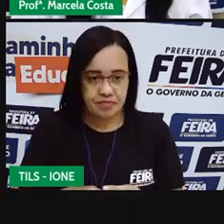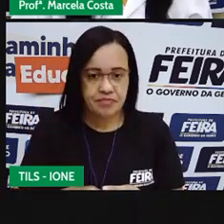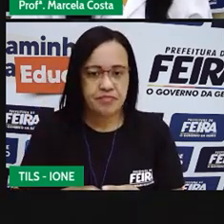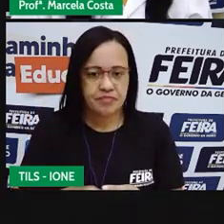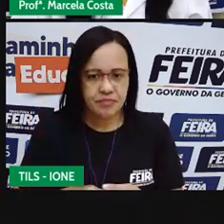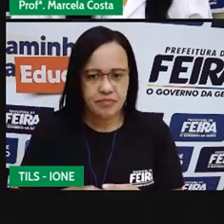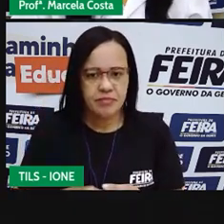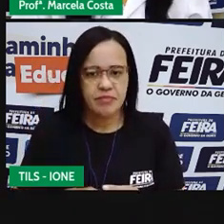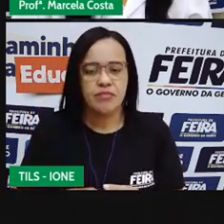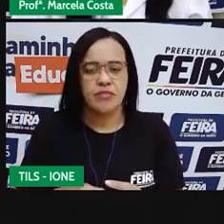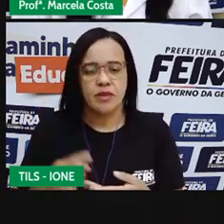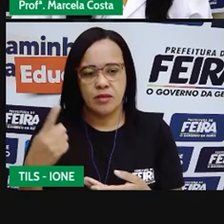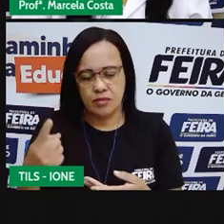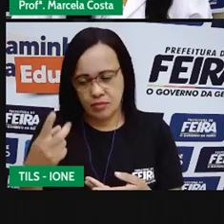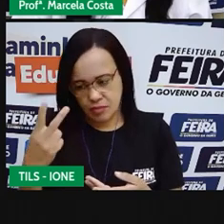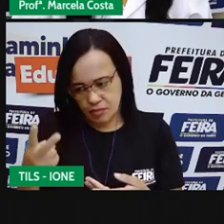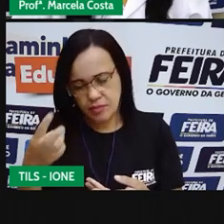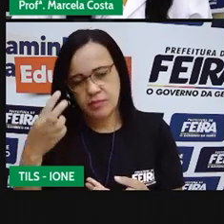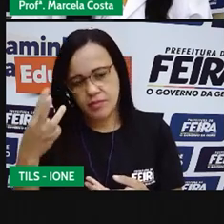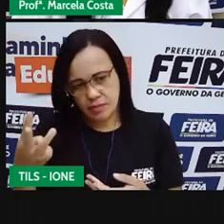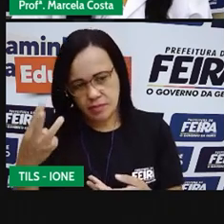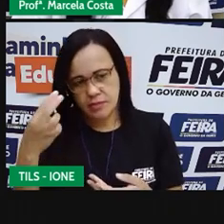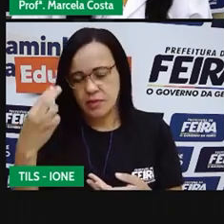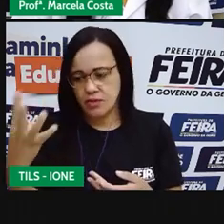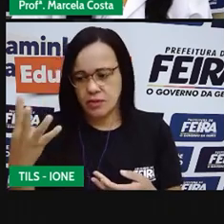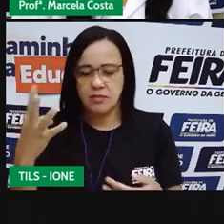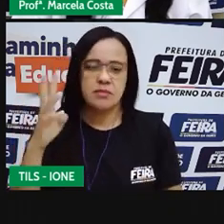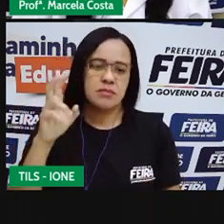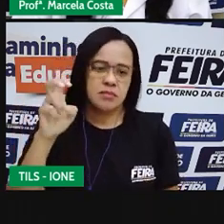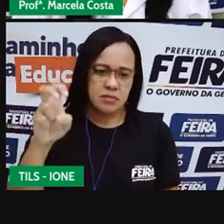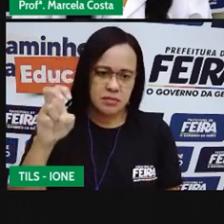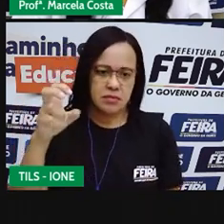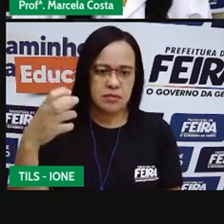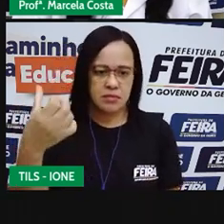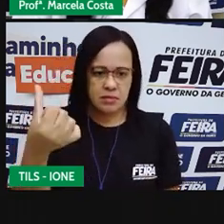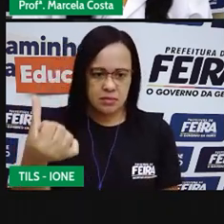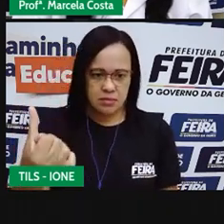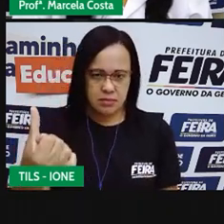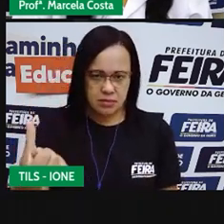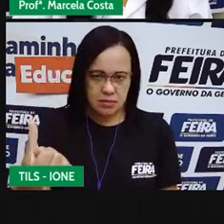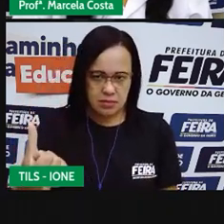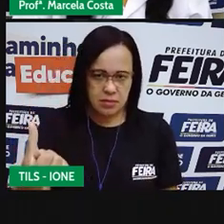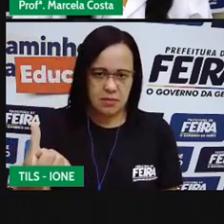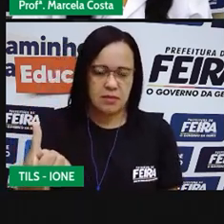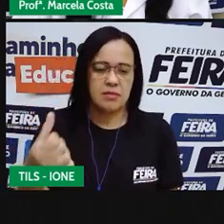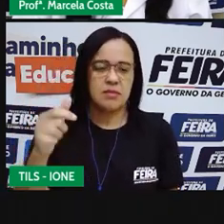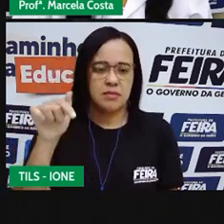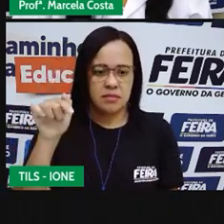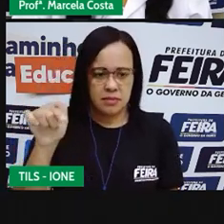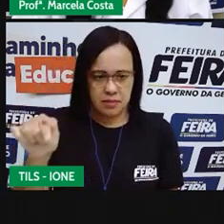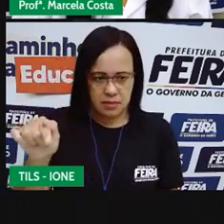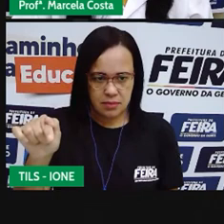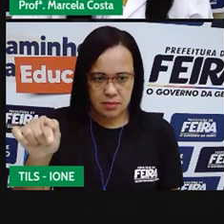1 2 3 4 5 6